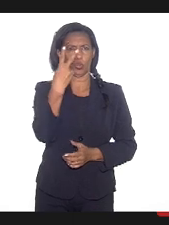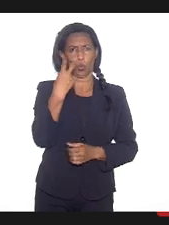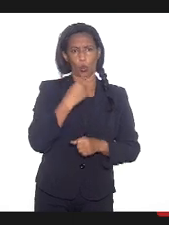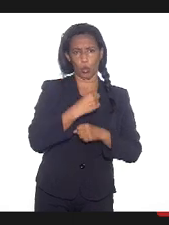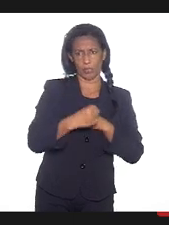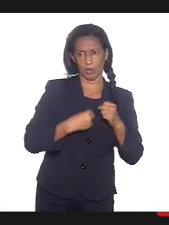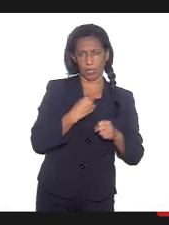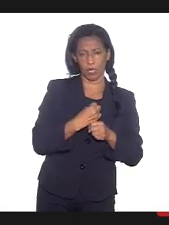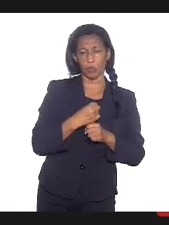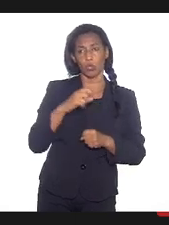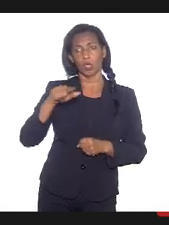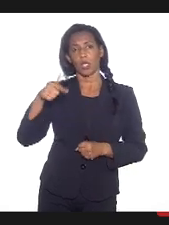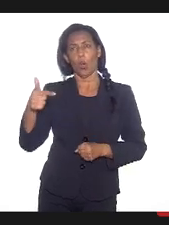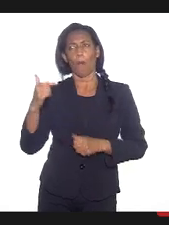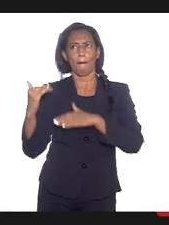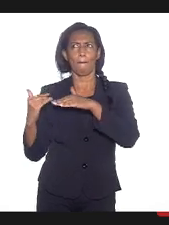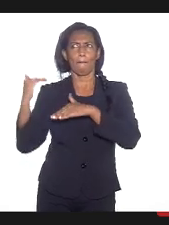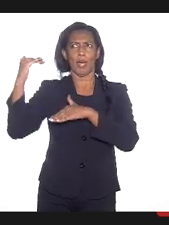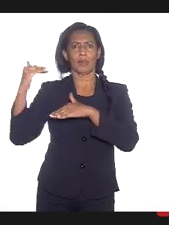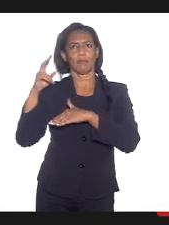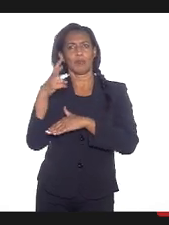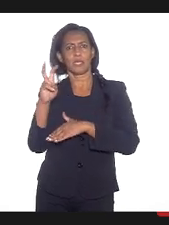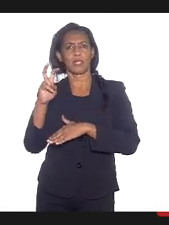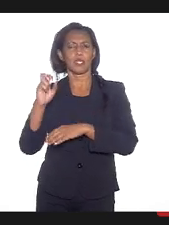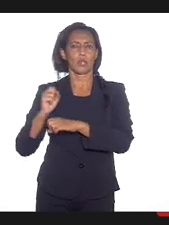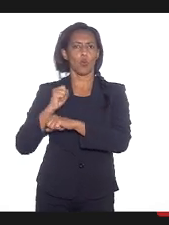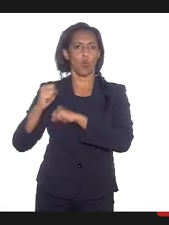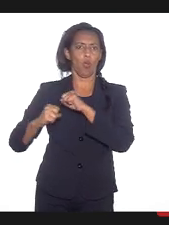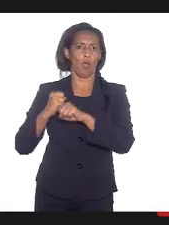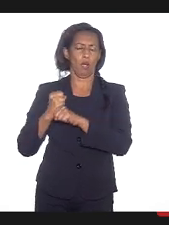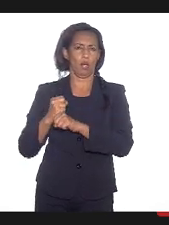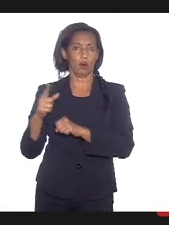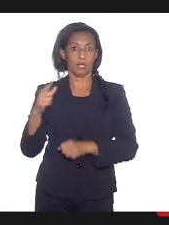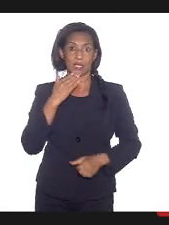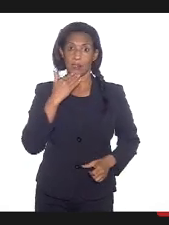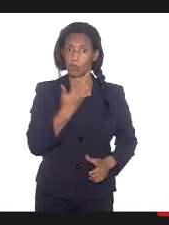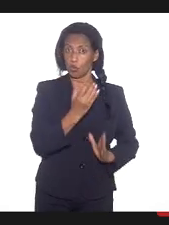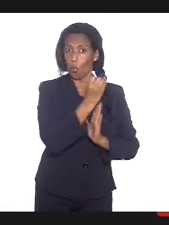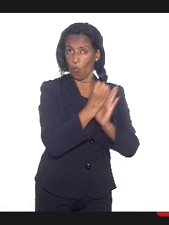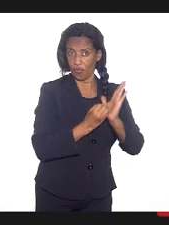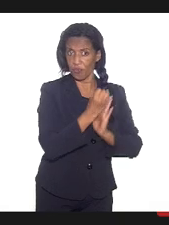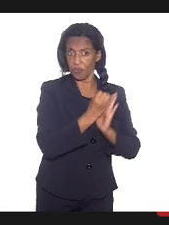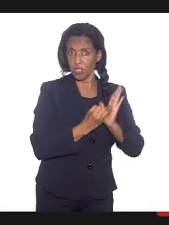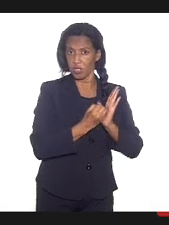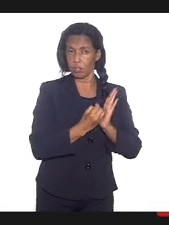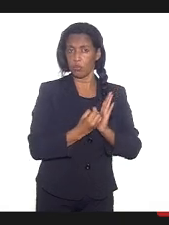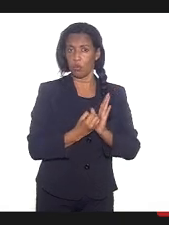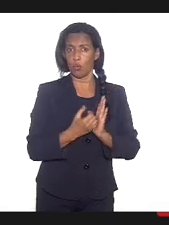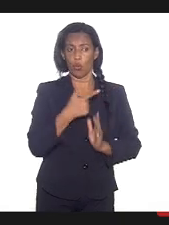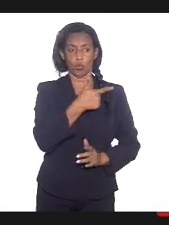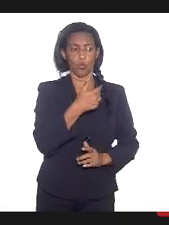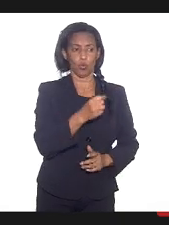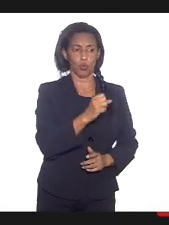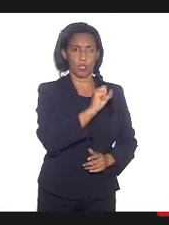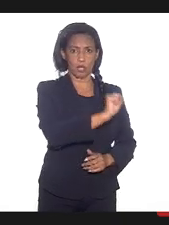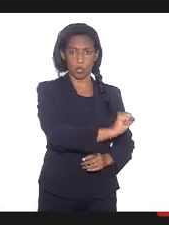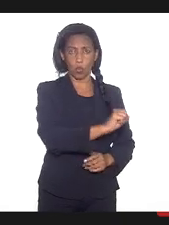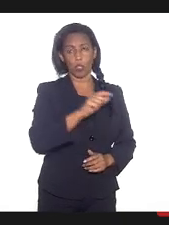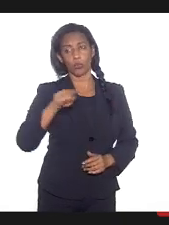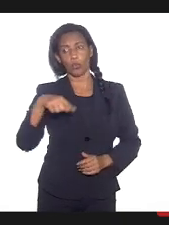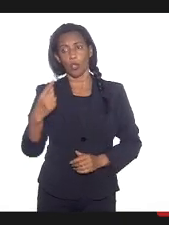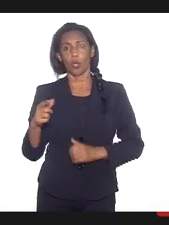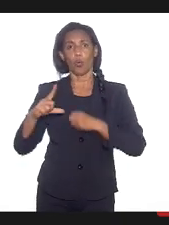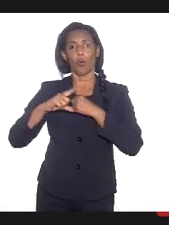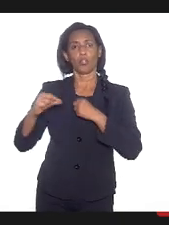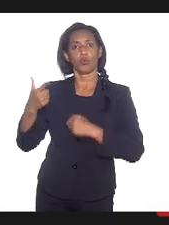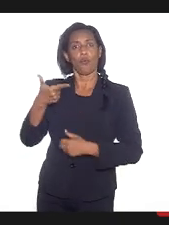cinco. Aumenta um pouquinho. Então, são esses dois tipos penais que têm que ser pedidos em ofício os registros. 208 do CP e o